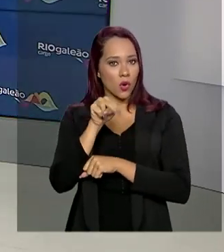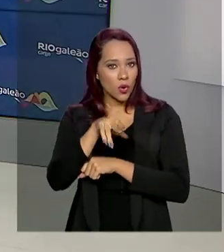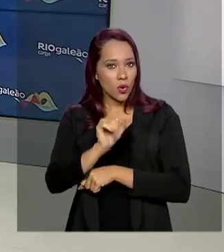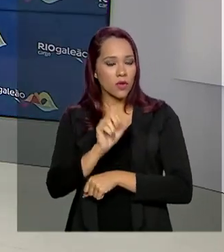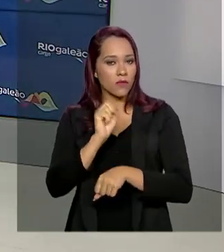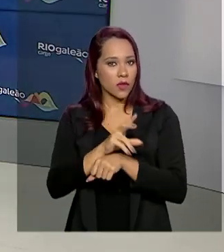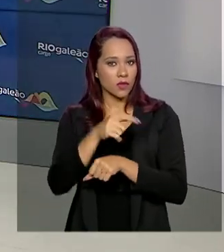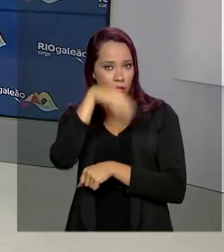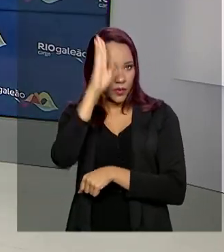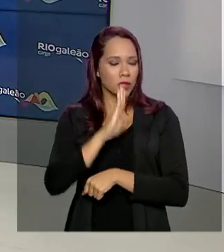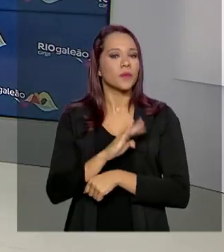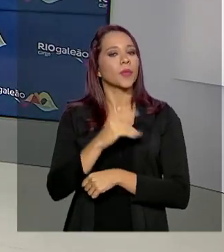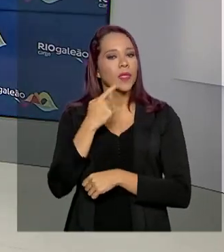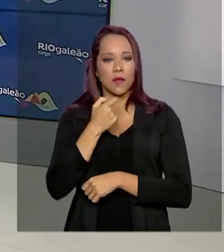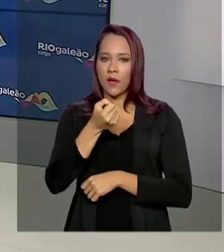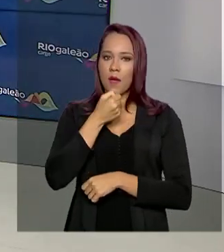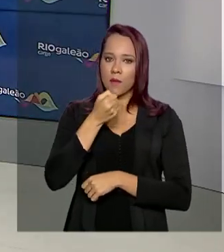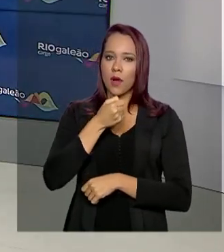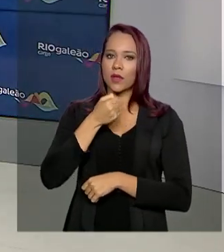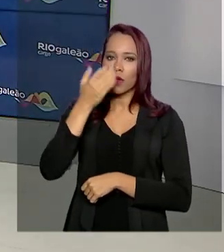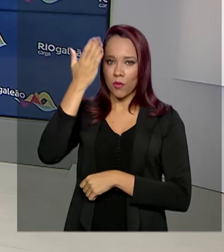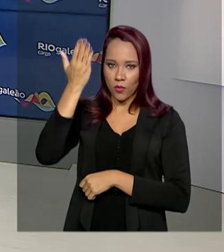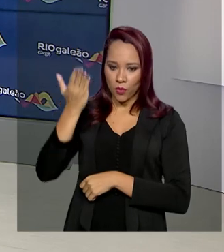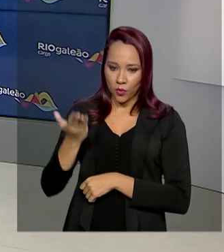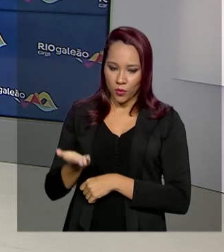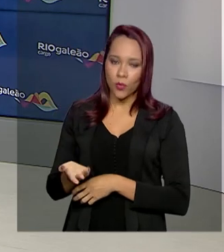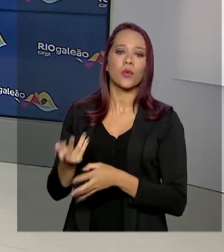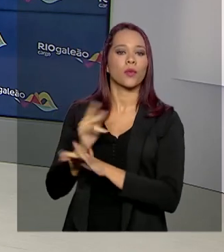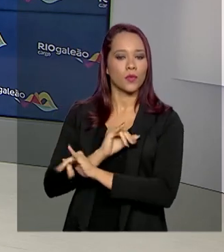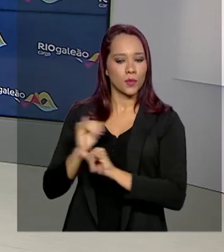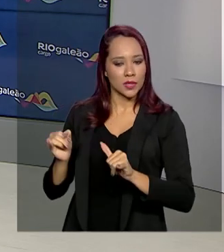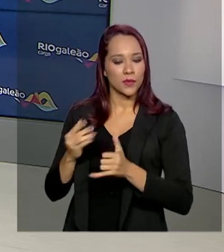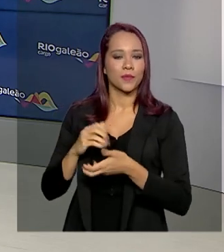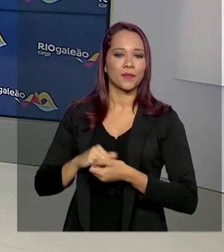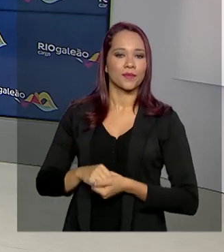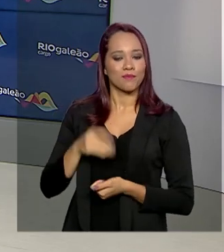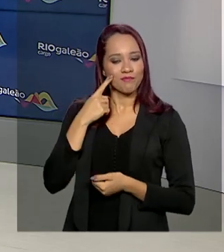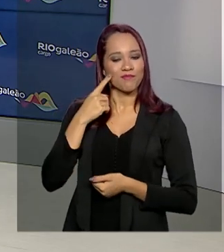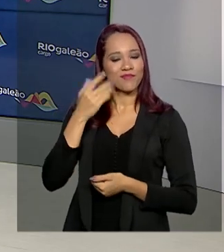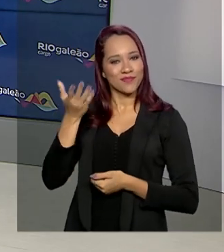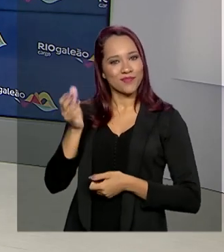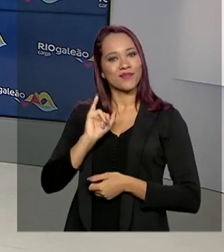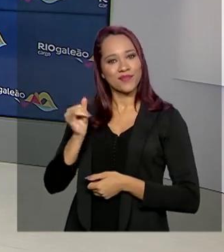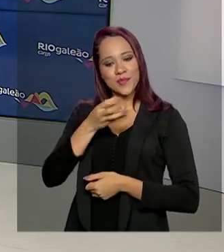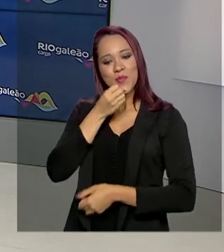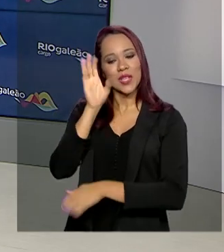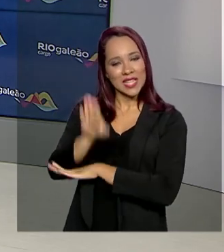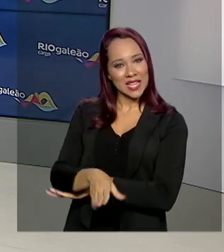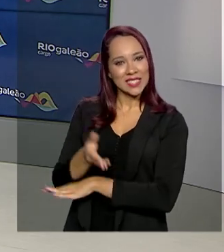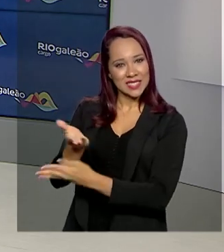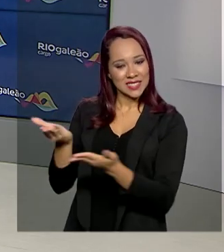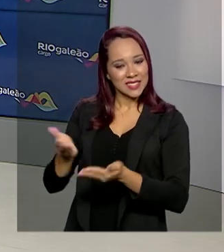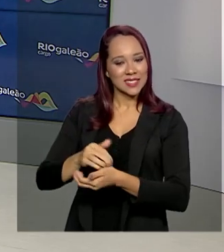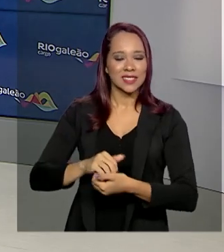repórter Maurício de Almeida acompanhou tudo por lá e tem as informações ao vivo para a gente. Oi Maurício, boa tarde para você.